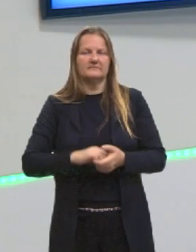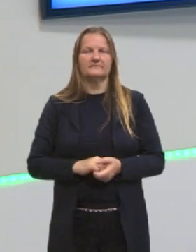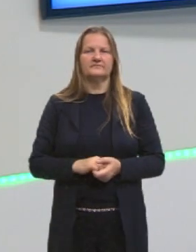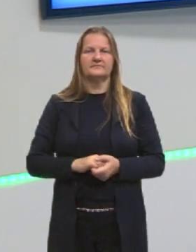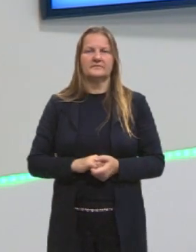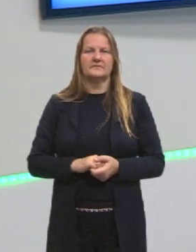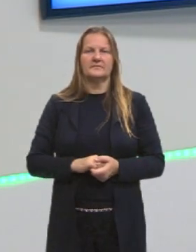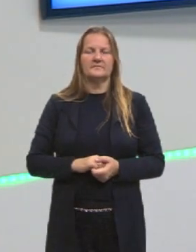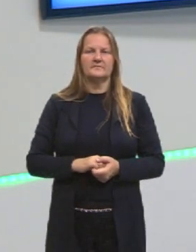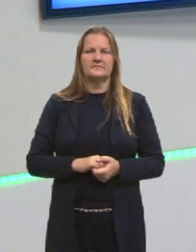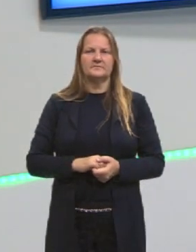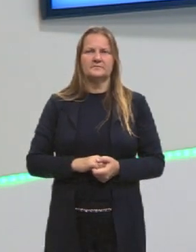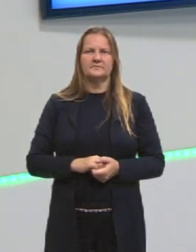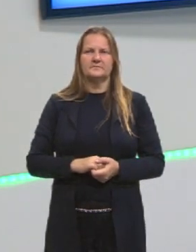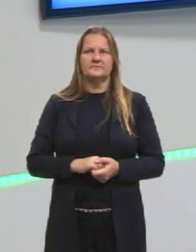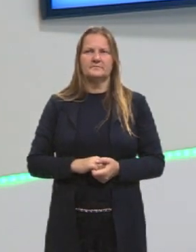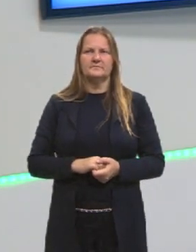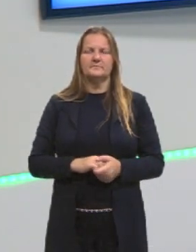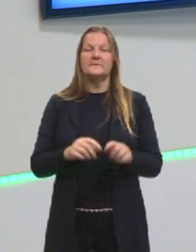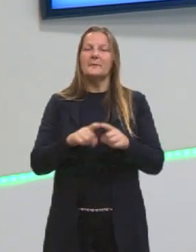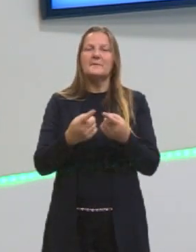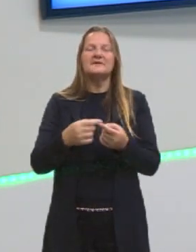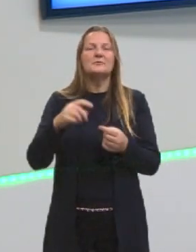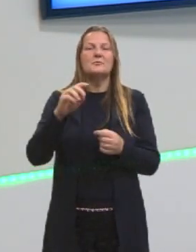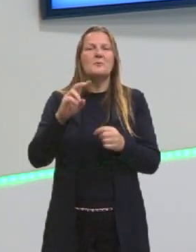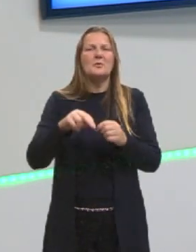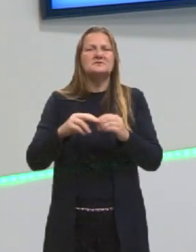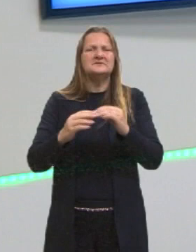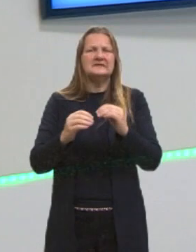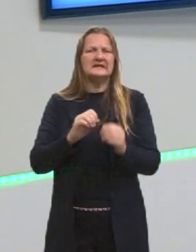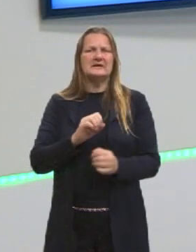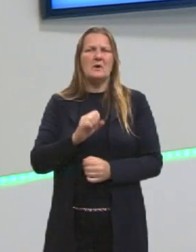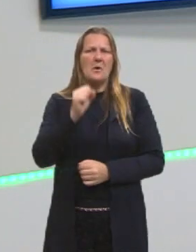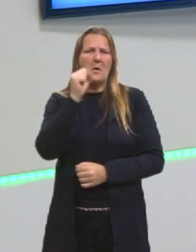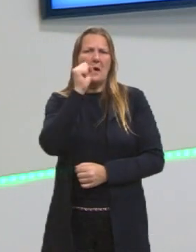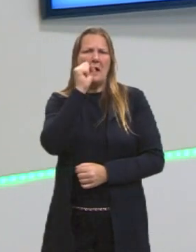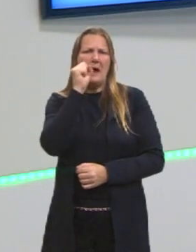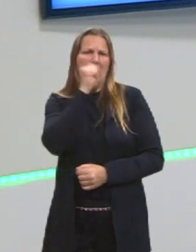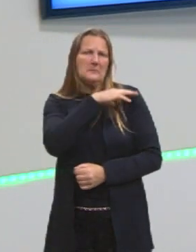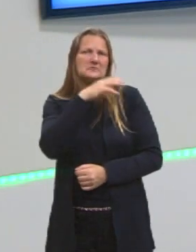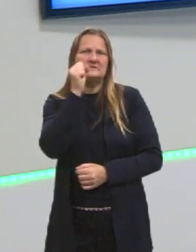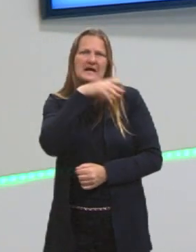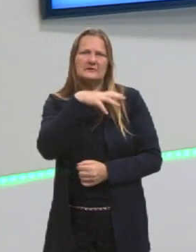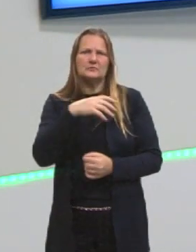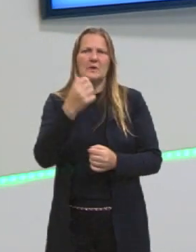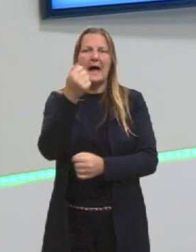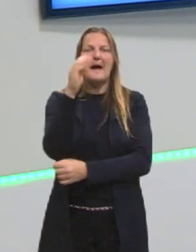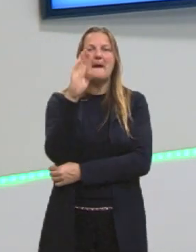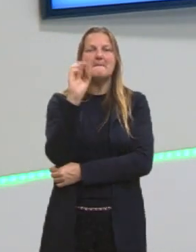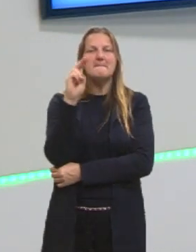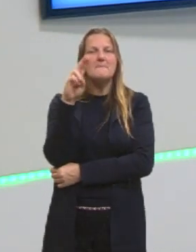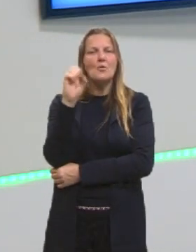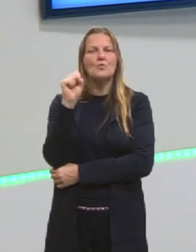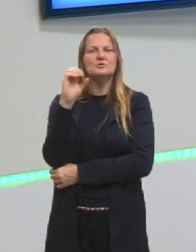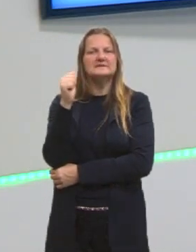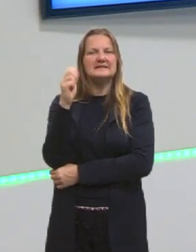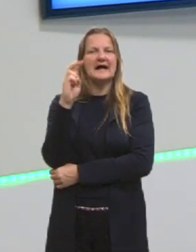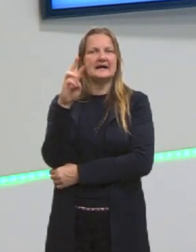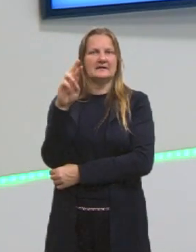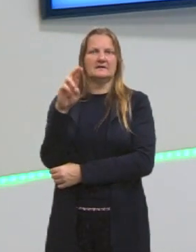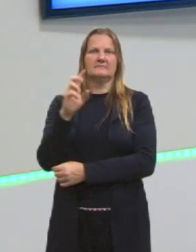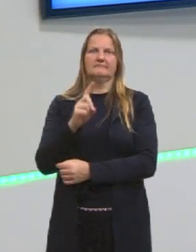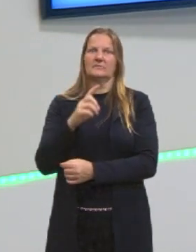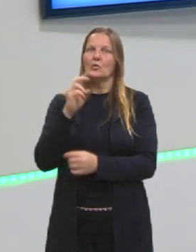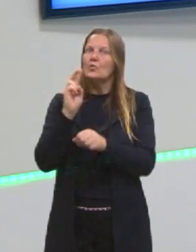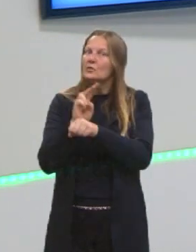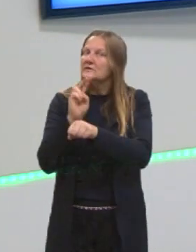uma palavra de língua estrangeira, só que a gente não pode se passar muito ali, não pode exagerar, não pode